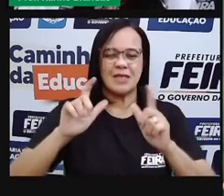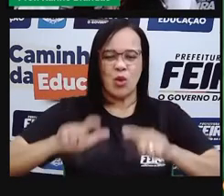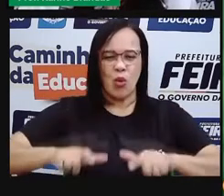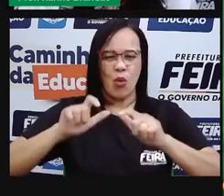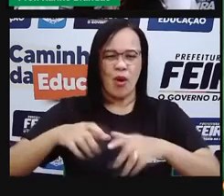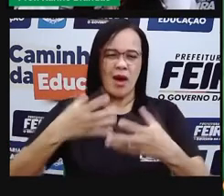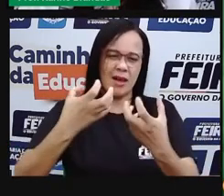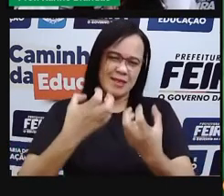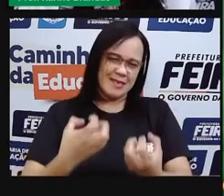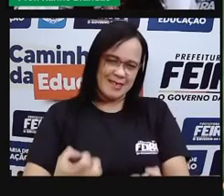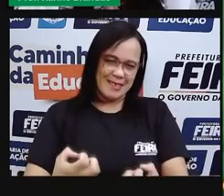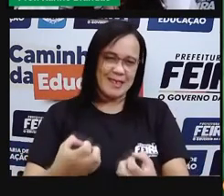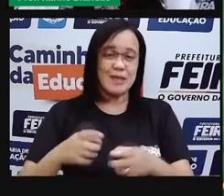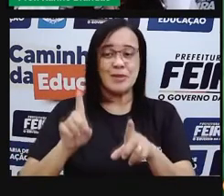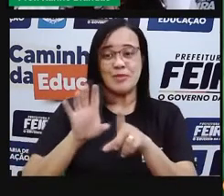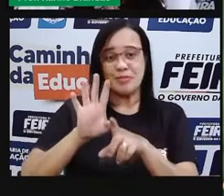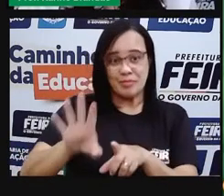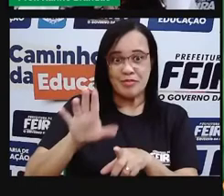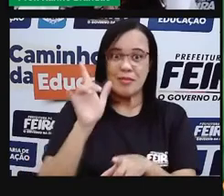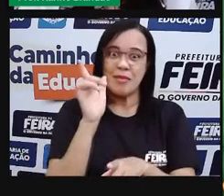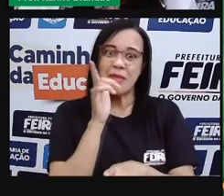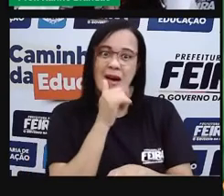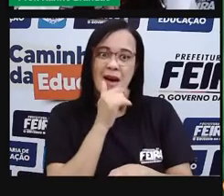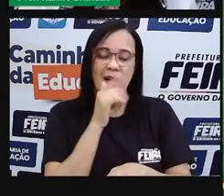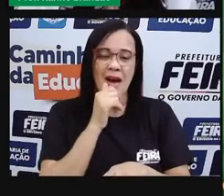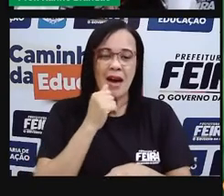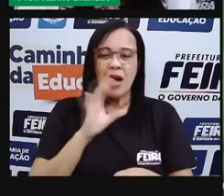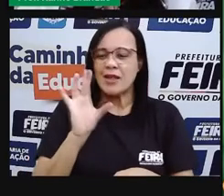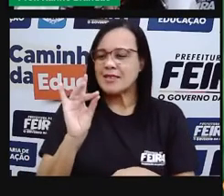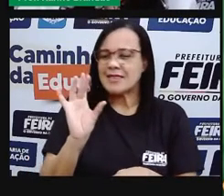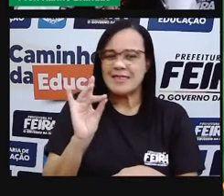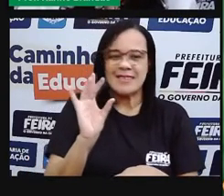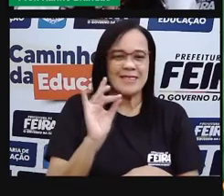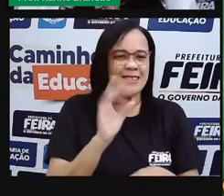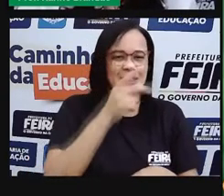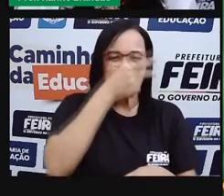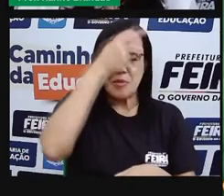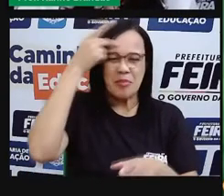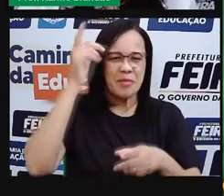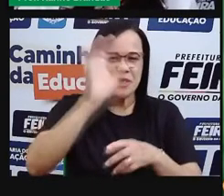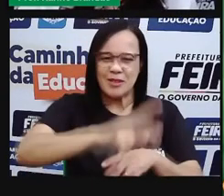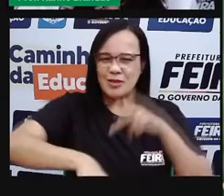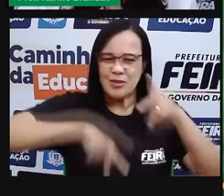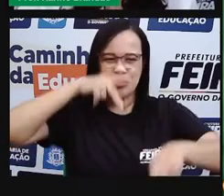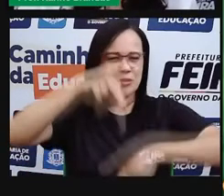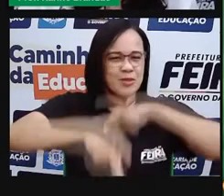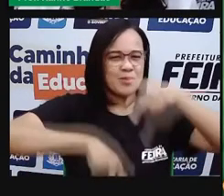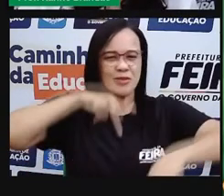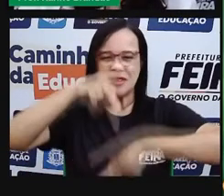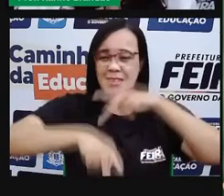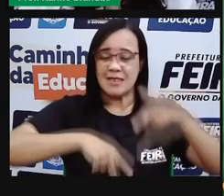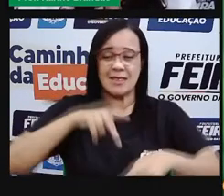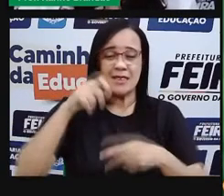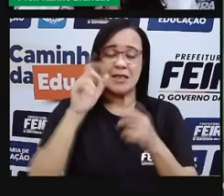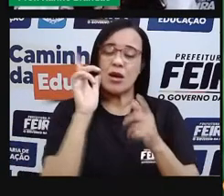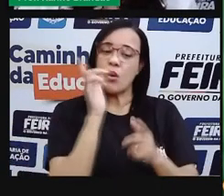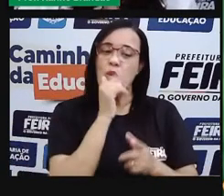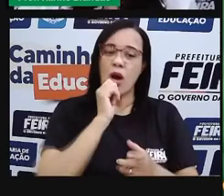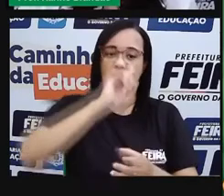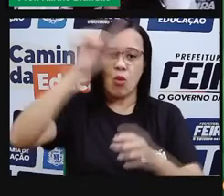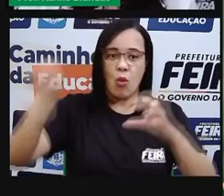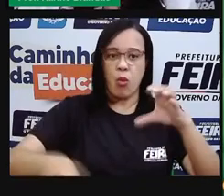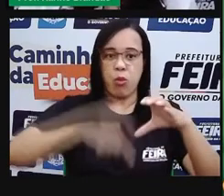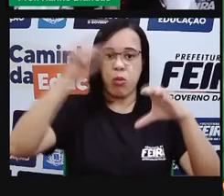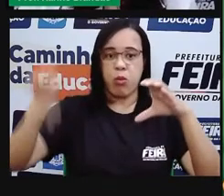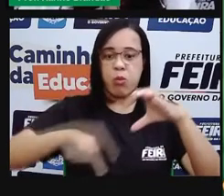aldeias e matam a sede da população. Águas que movem moinhos, são as mesmas águas que